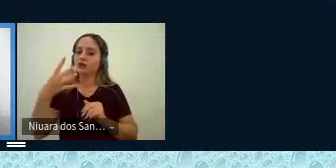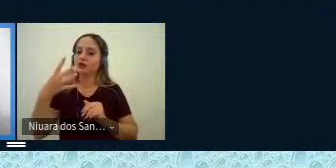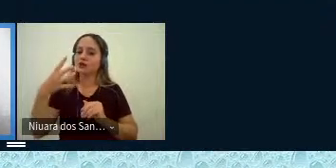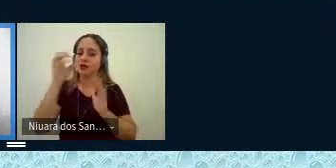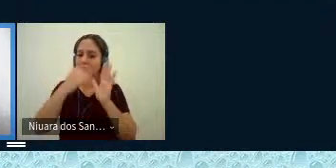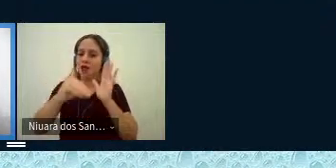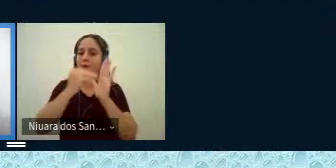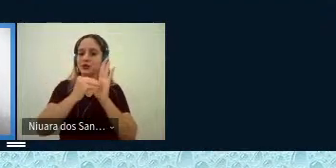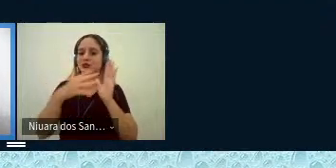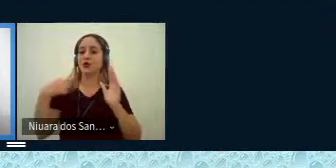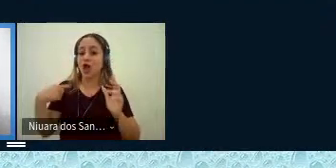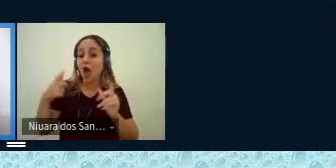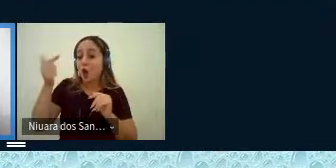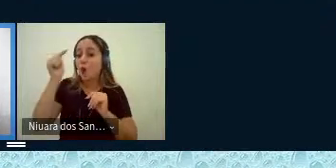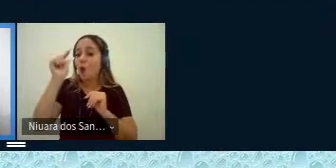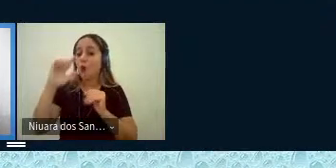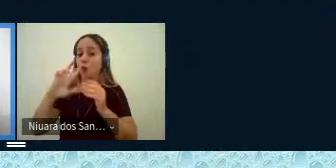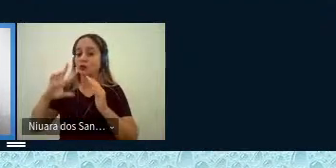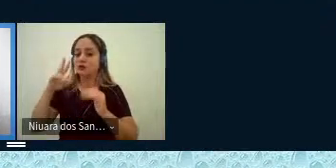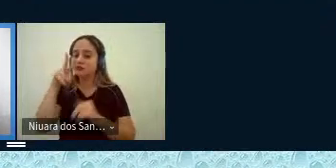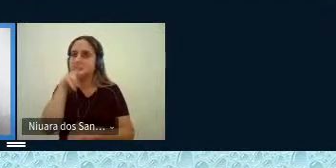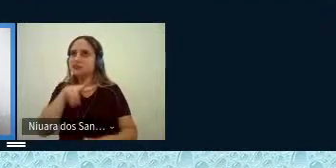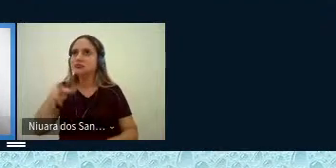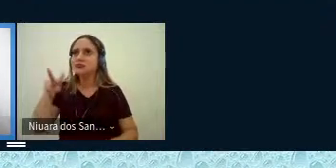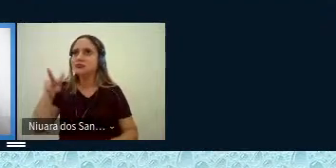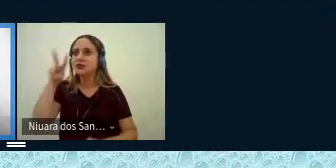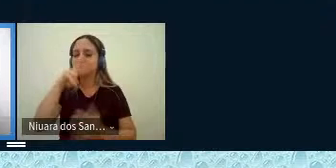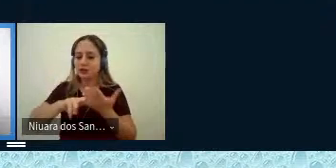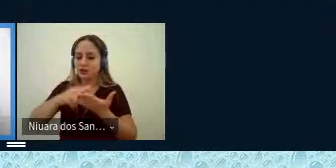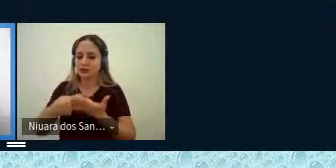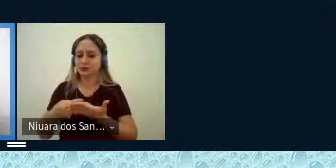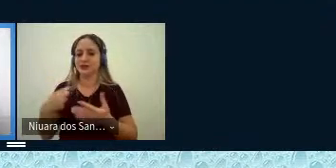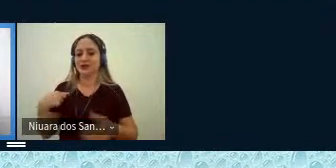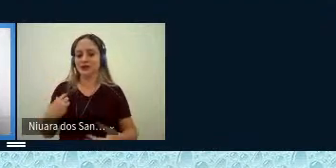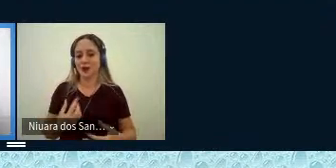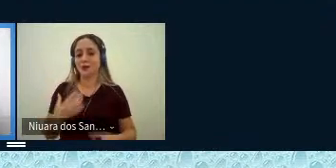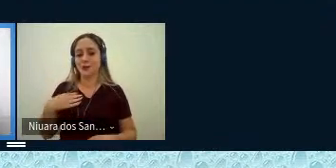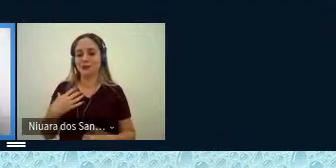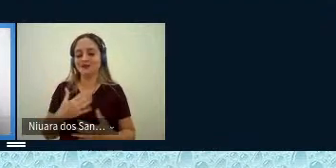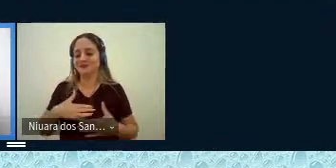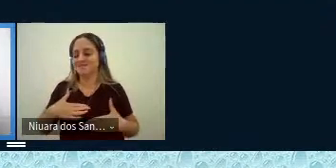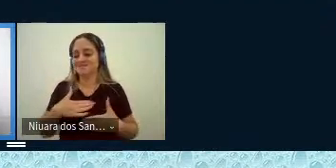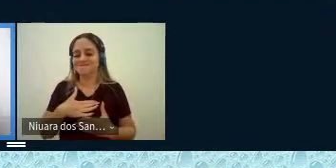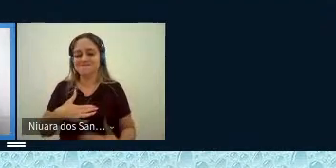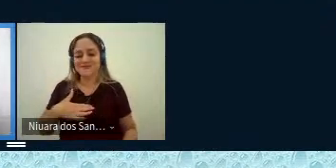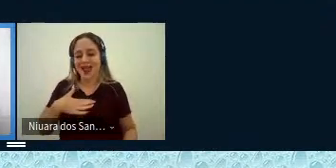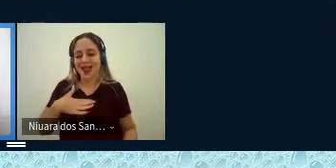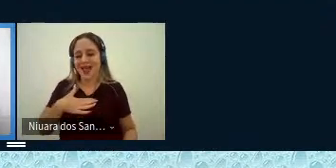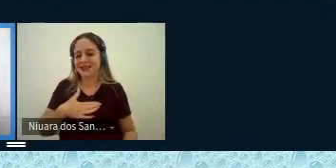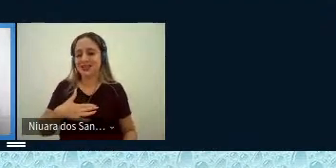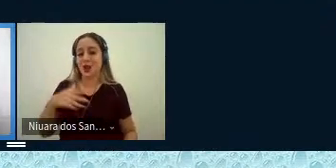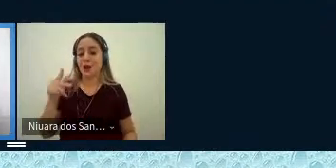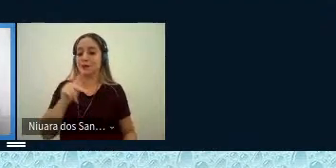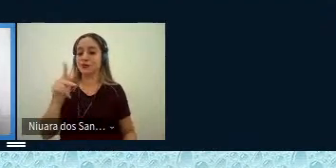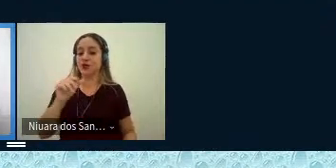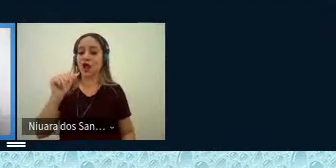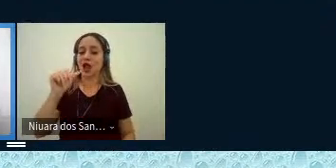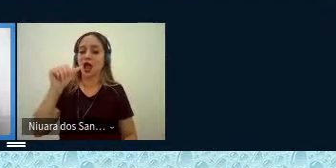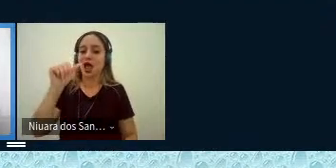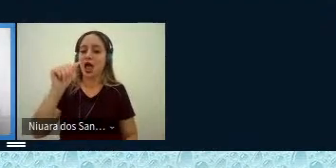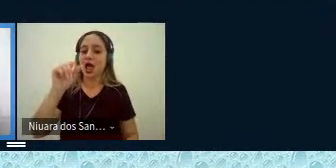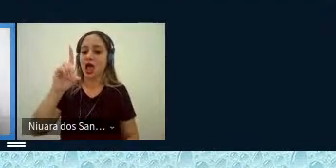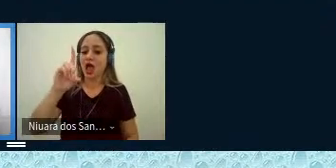Paisagens da Tradução. Tive o imenso prazer de ter como orientadora a professora doutora Ades de Balbino